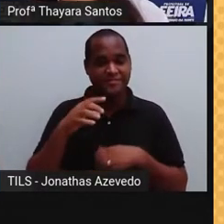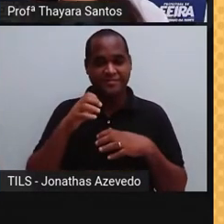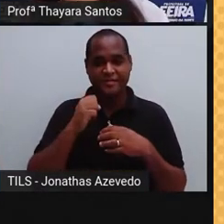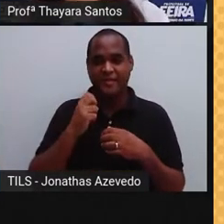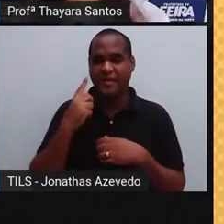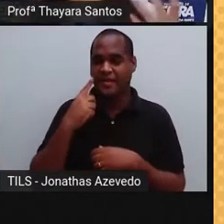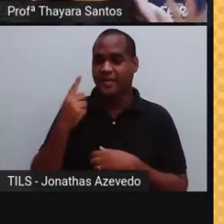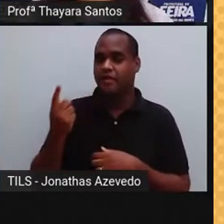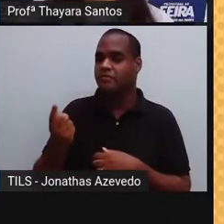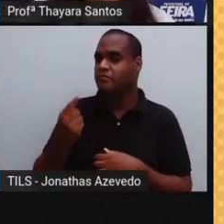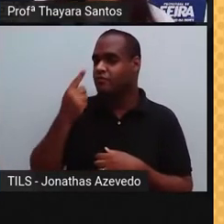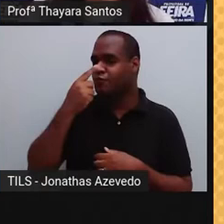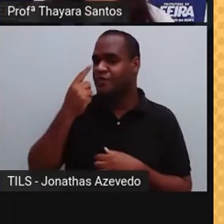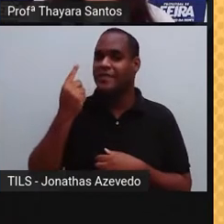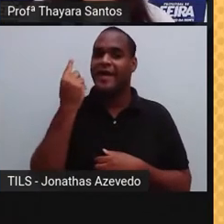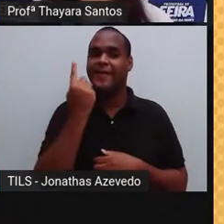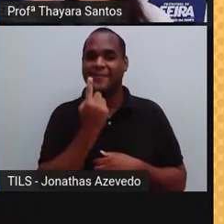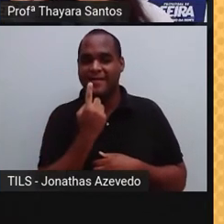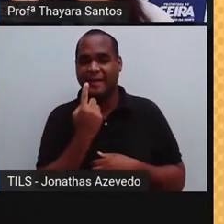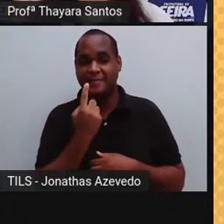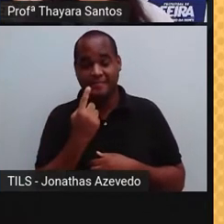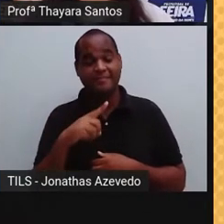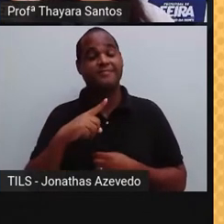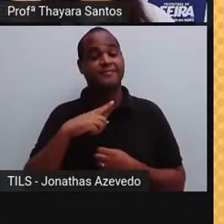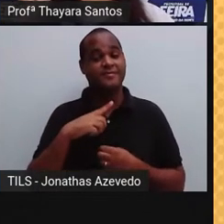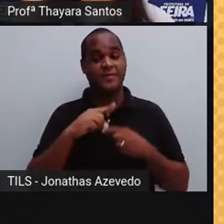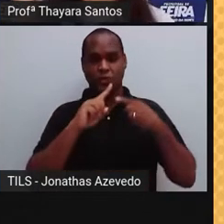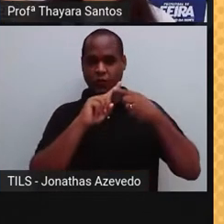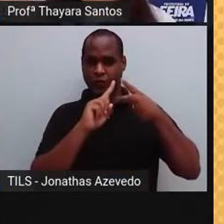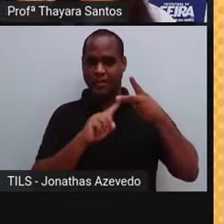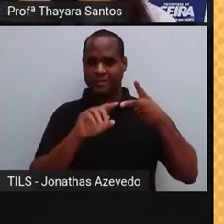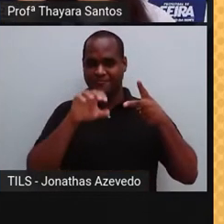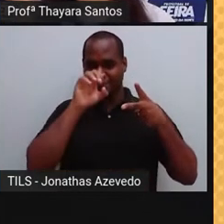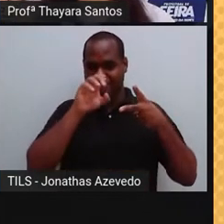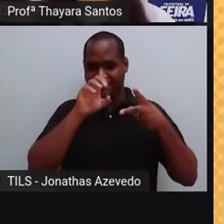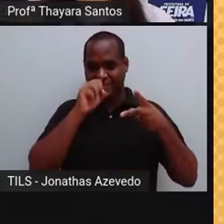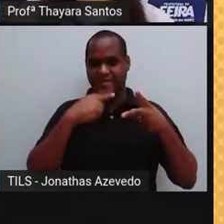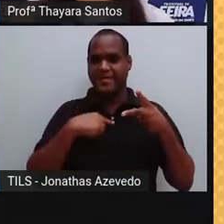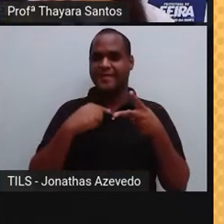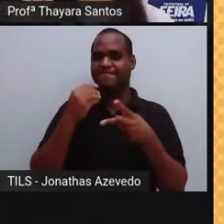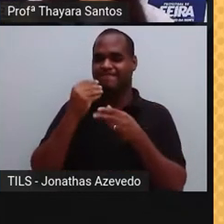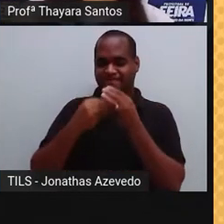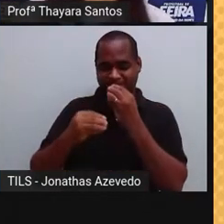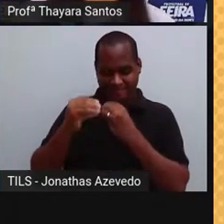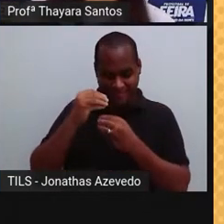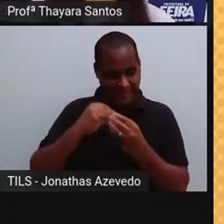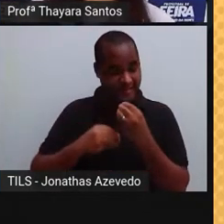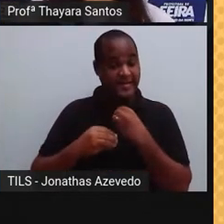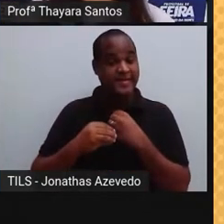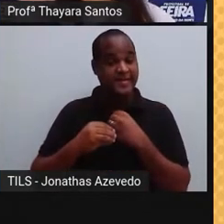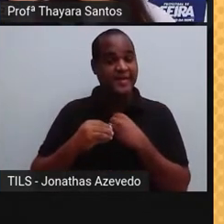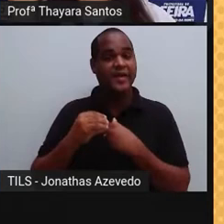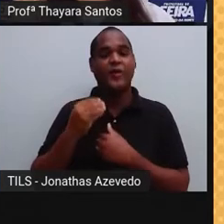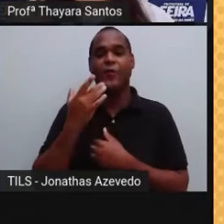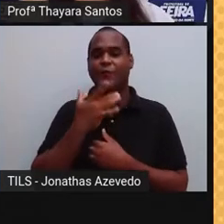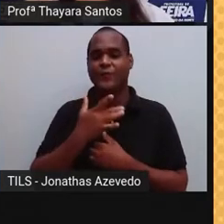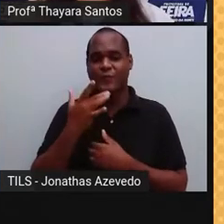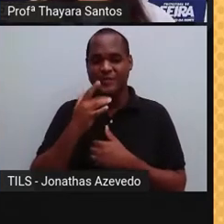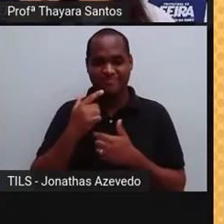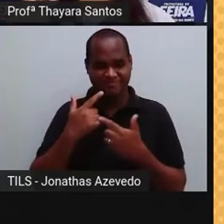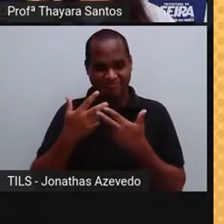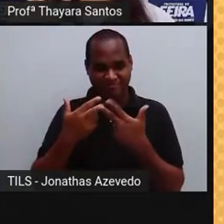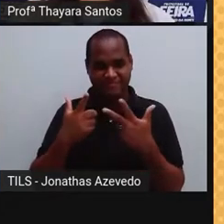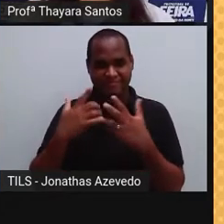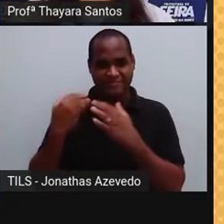ao olfato e ao paladar. Então, o cheiro e o sabor dos alimentos é um estímulo químico. Então,